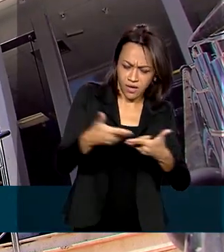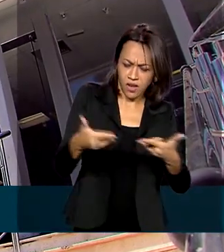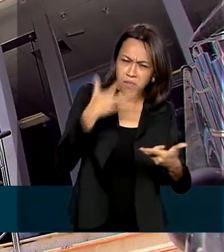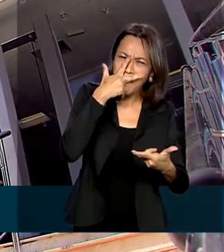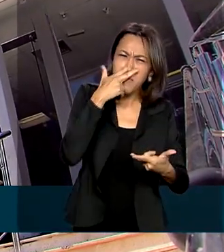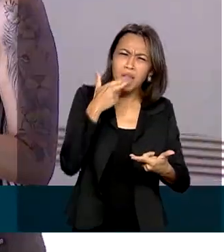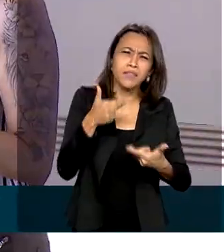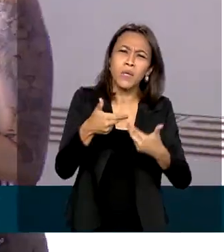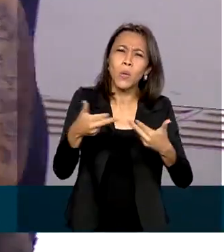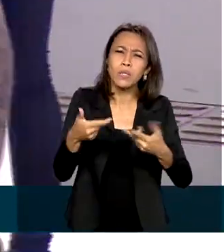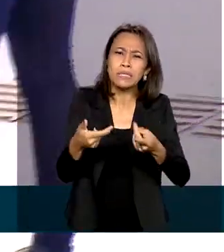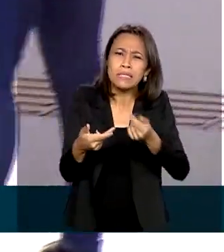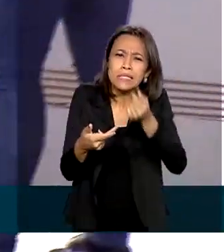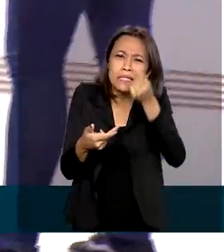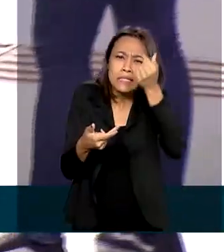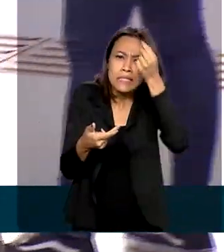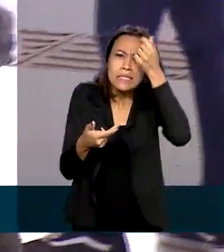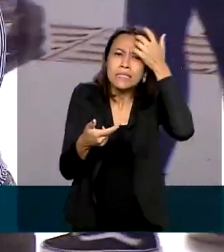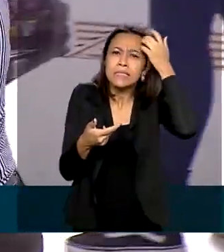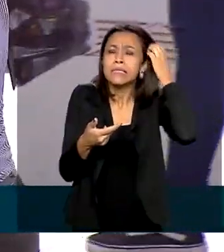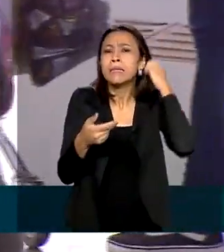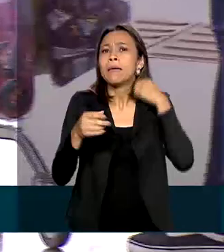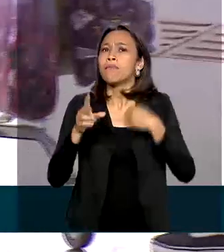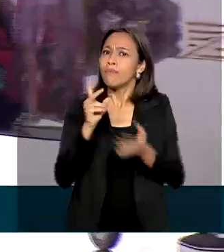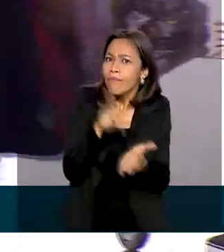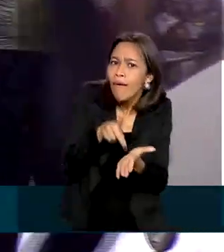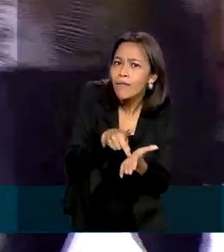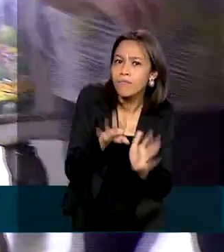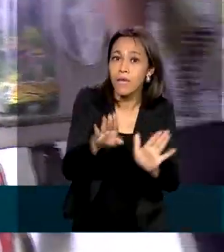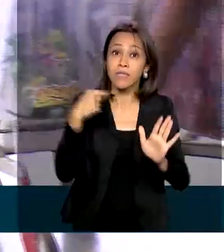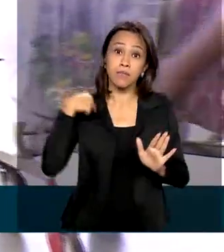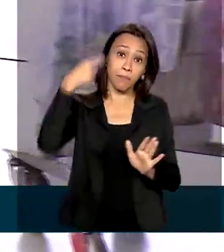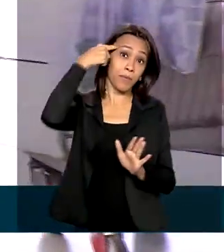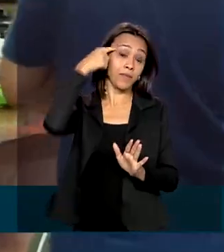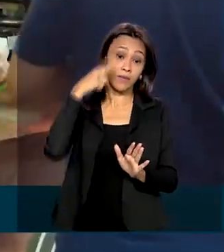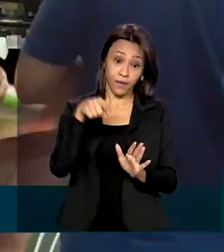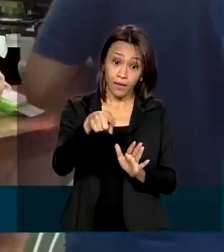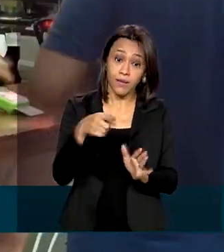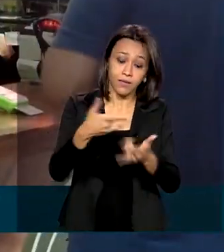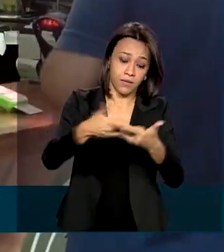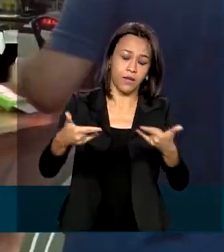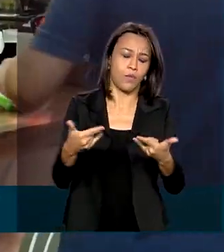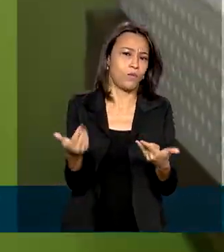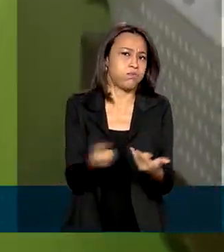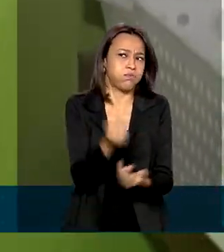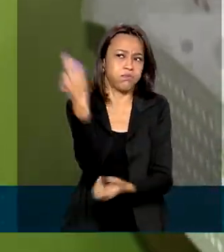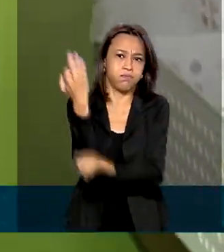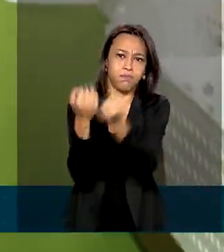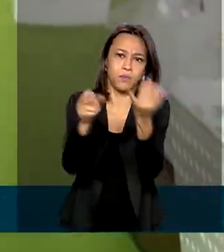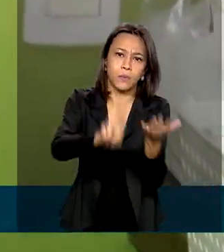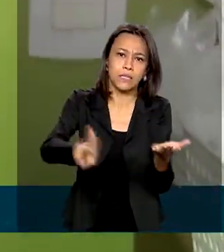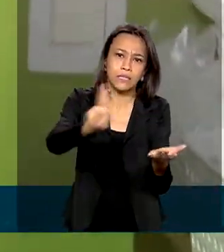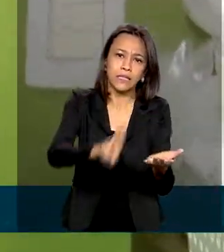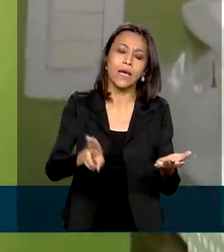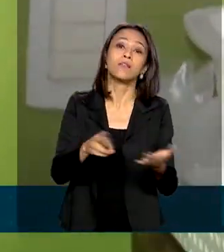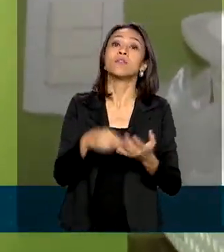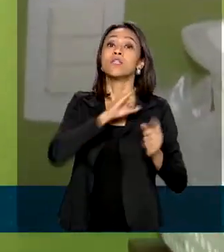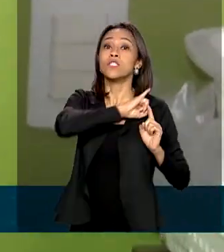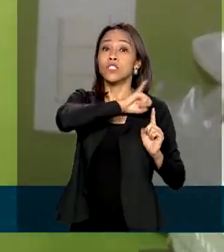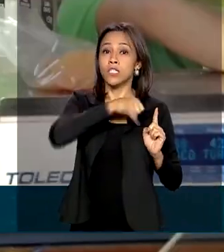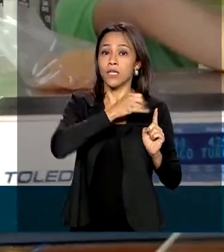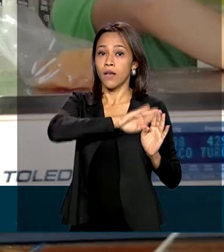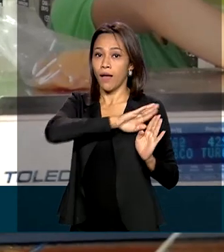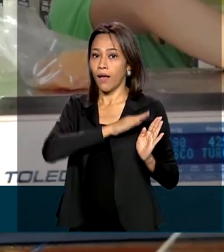coisa do passado, não é mesmo? Mas, ao contrário do que se pensa, ele ainda é muito usado. De janeiro a julho